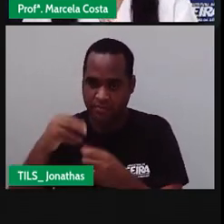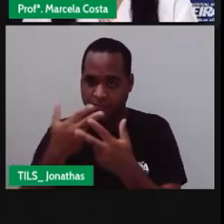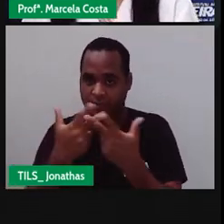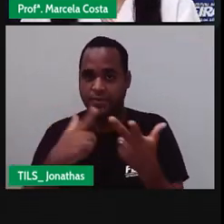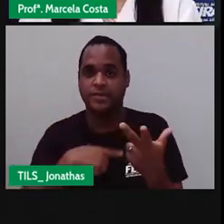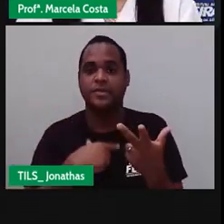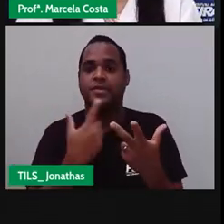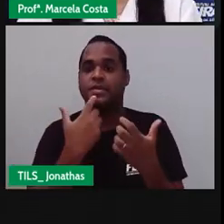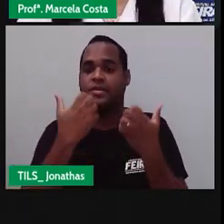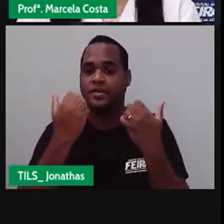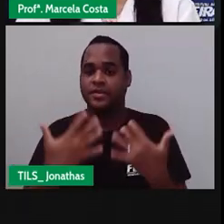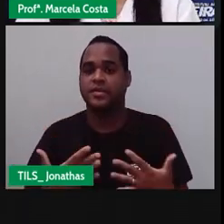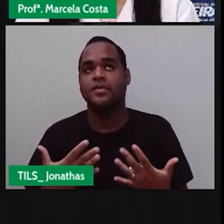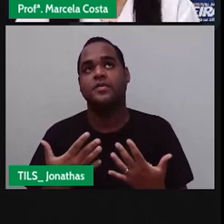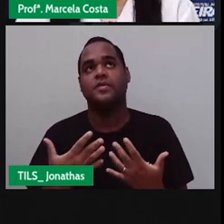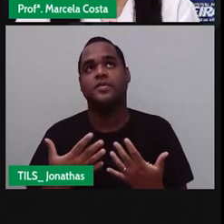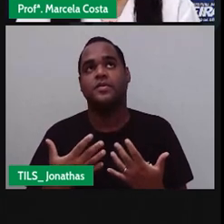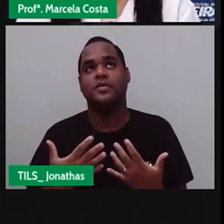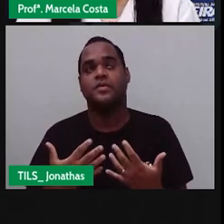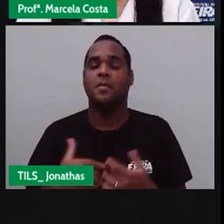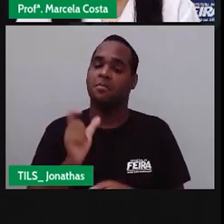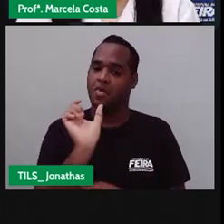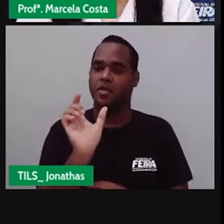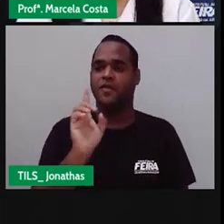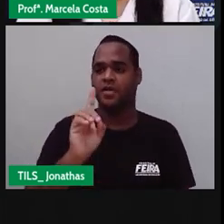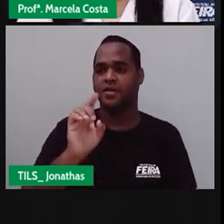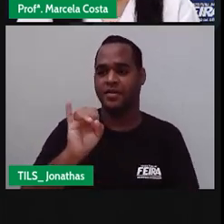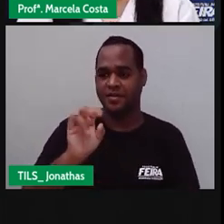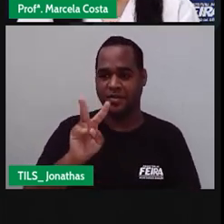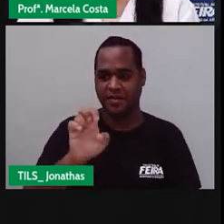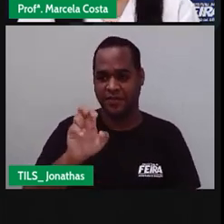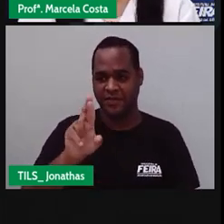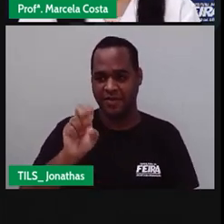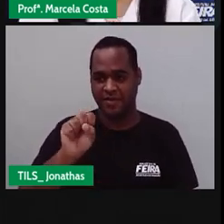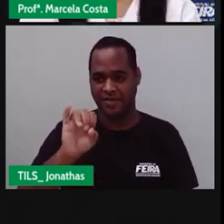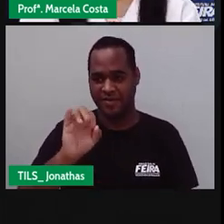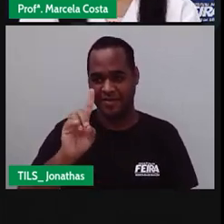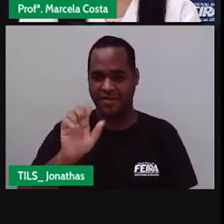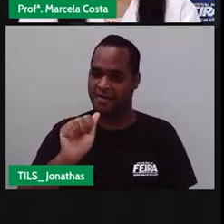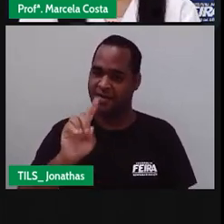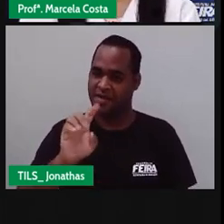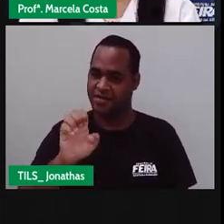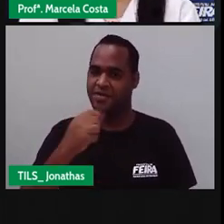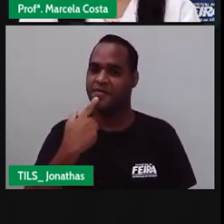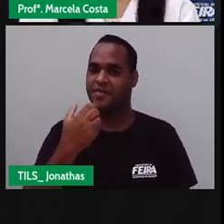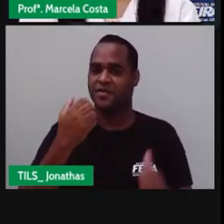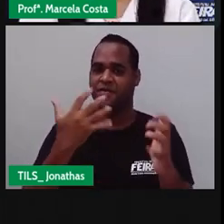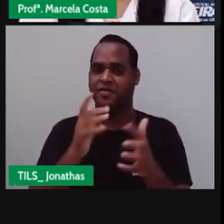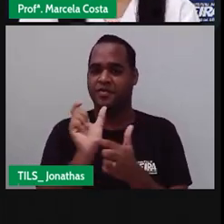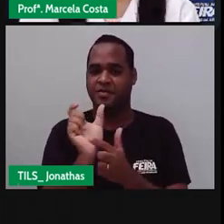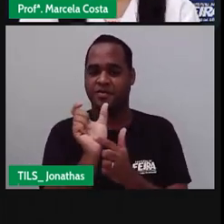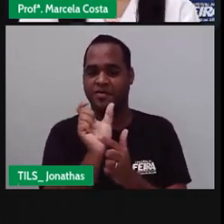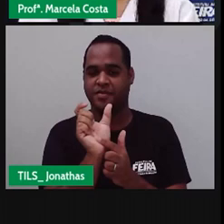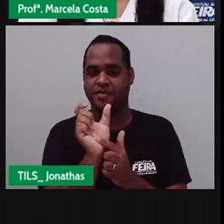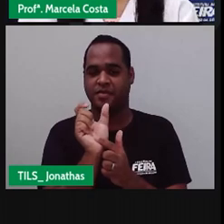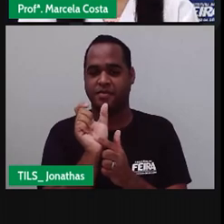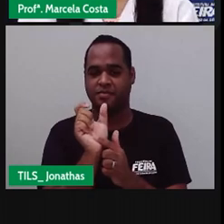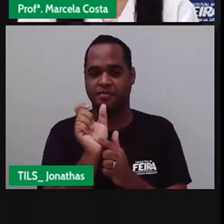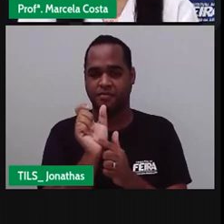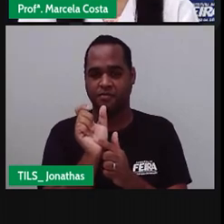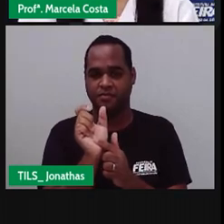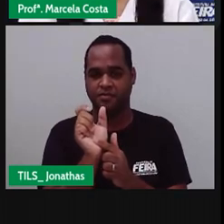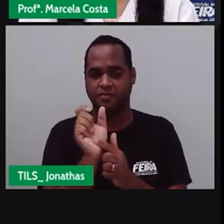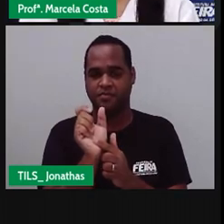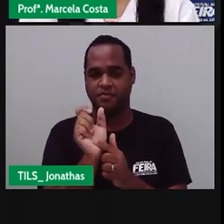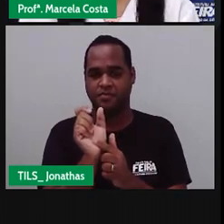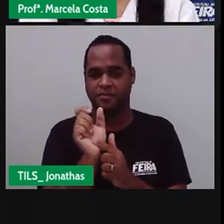Aqui Que na palavra Diversidade Tem uma palavra Aqui dentro Que é essa aqui Que está destacada